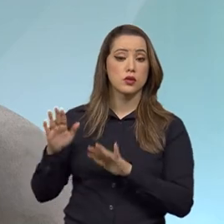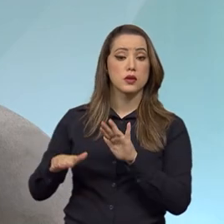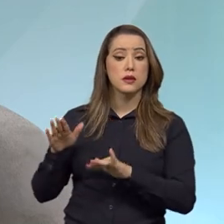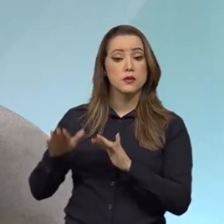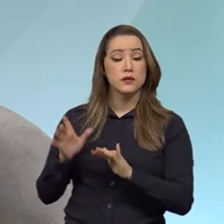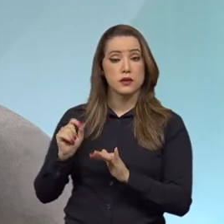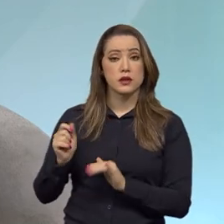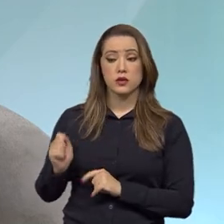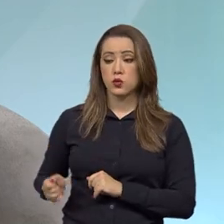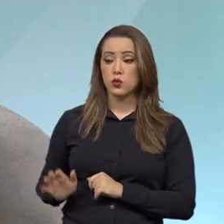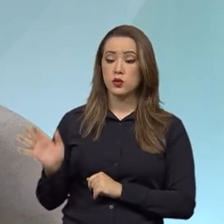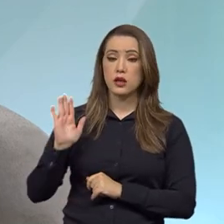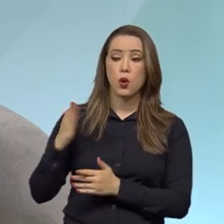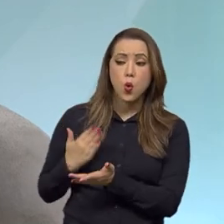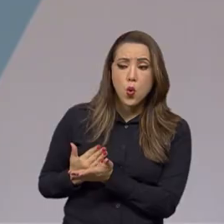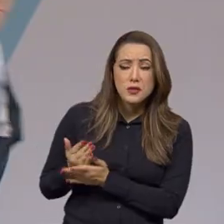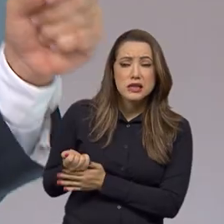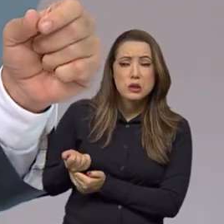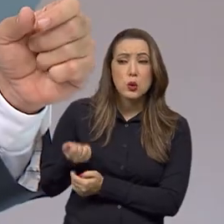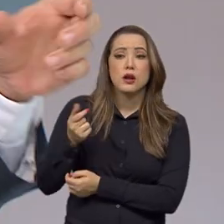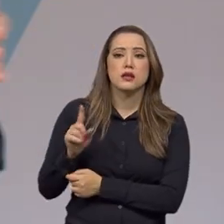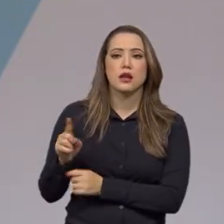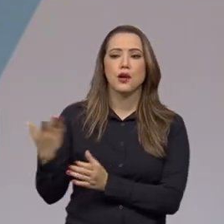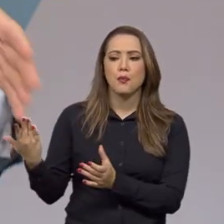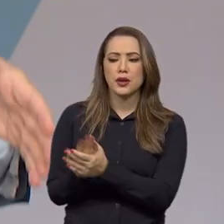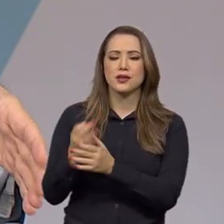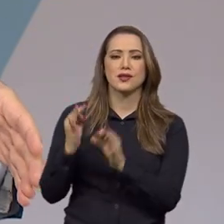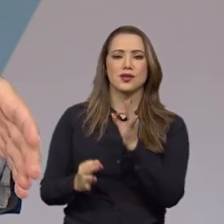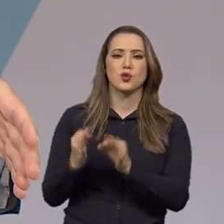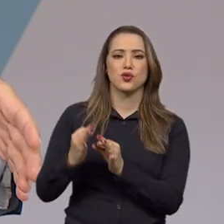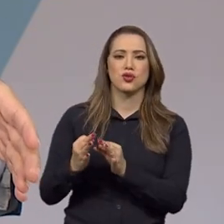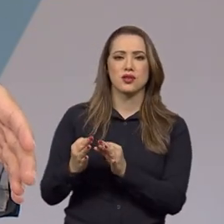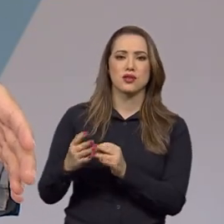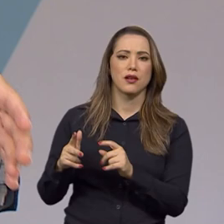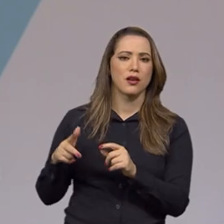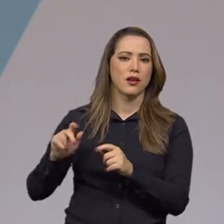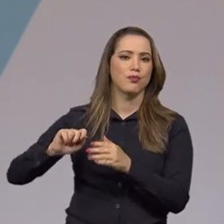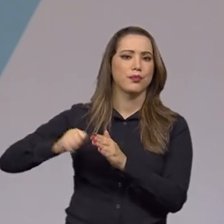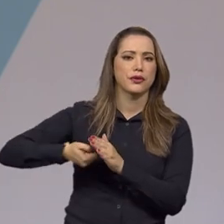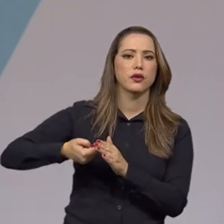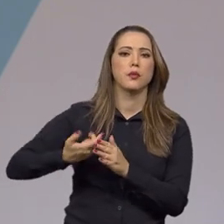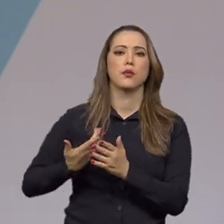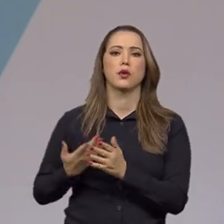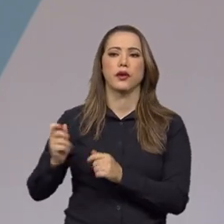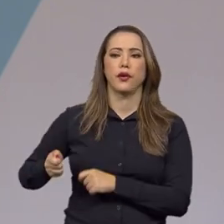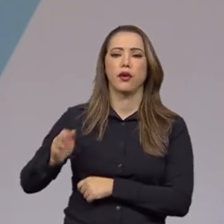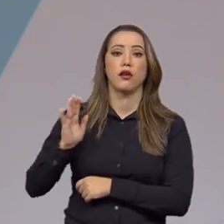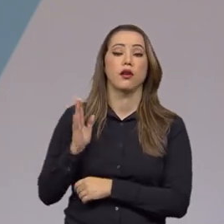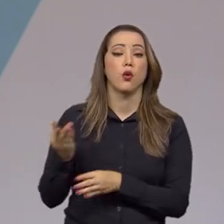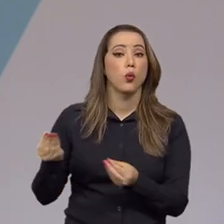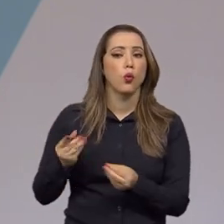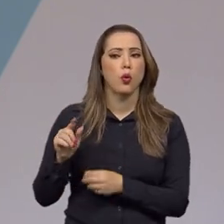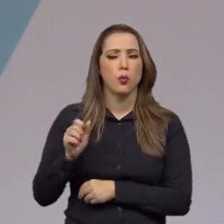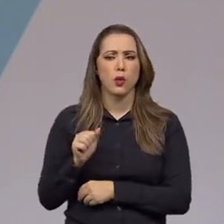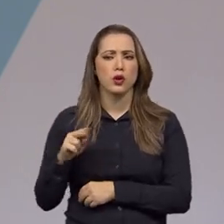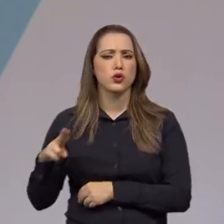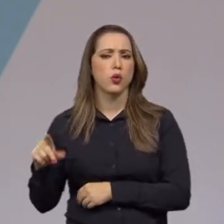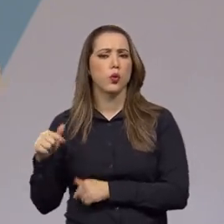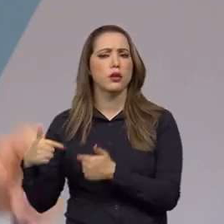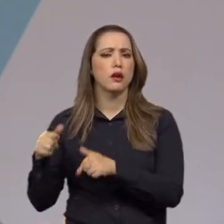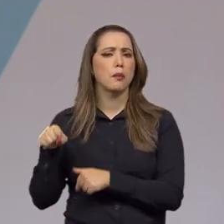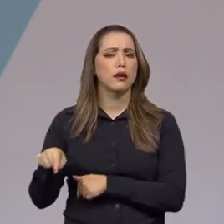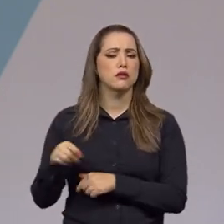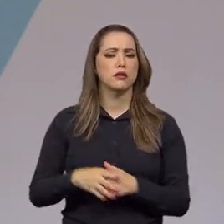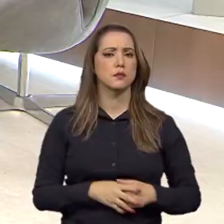vezes o leilão está para começar ali, tem uma ação na justiça que impede a realização do leilão. Como que a AGU atua especificamente nesse